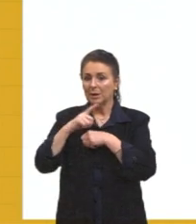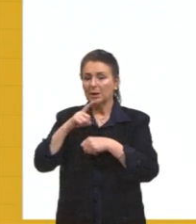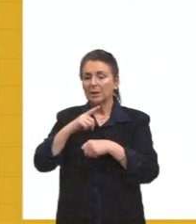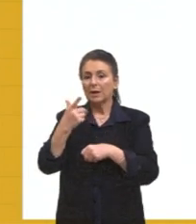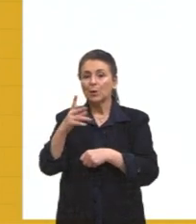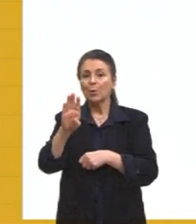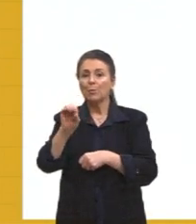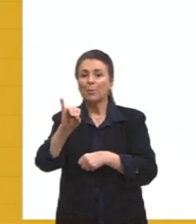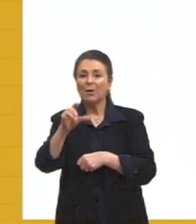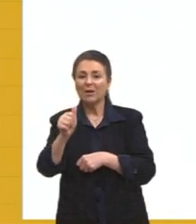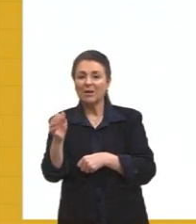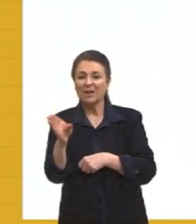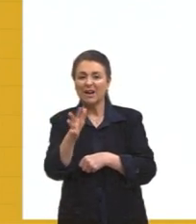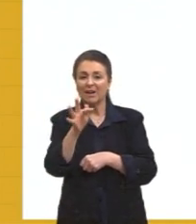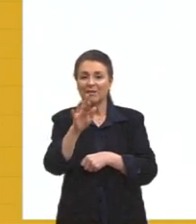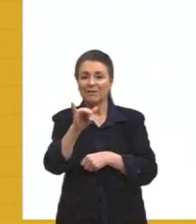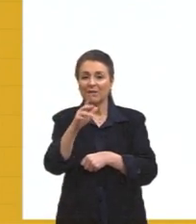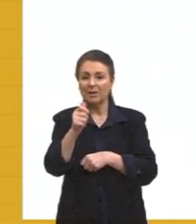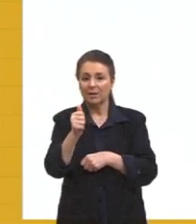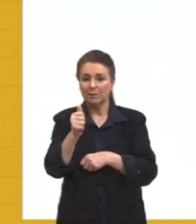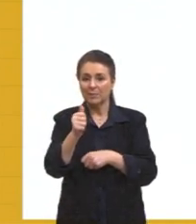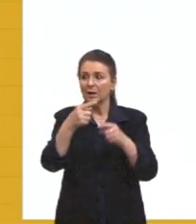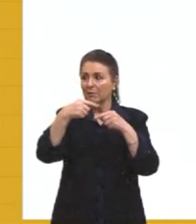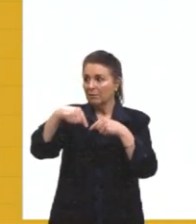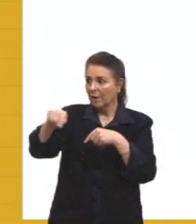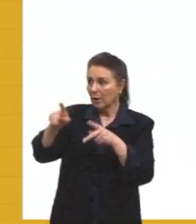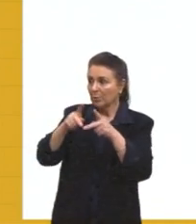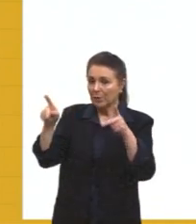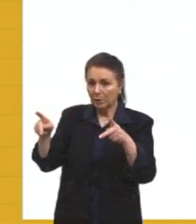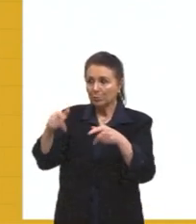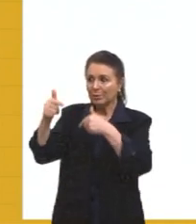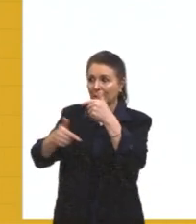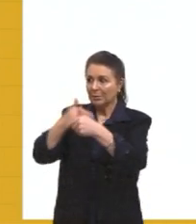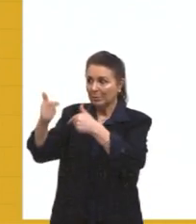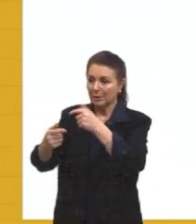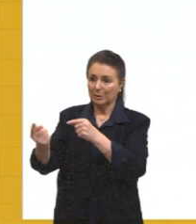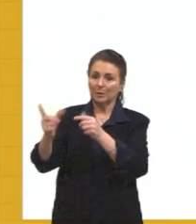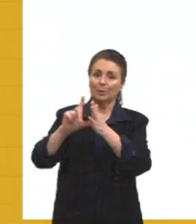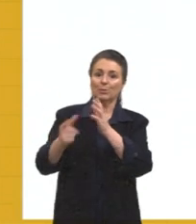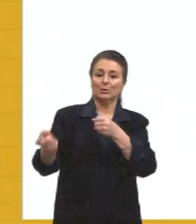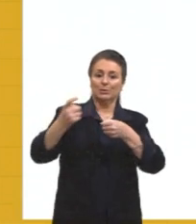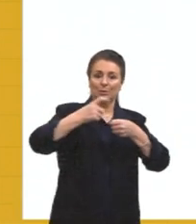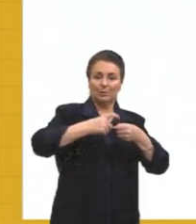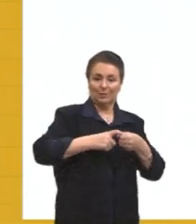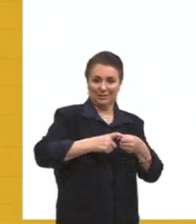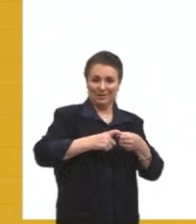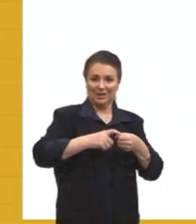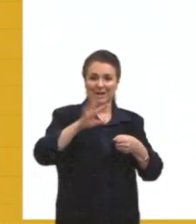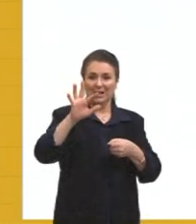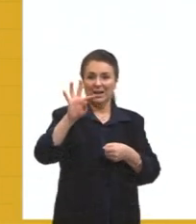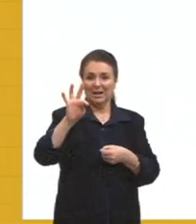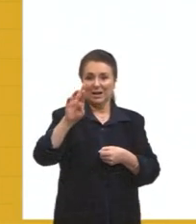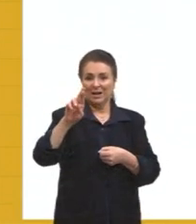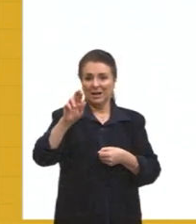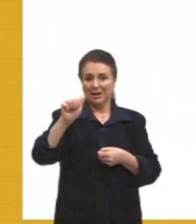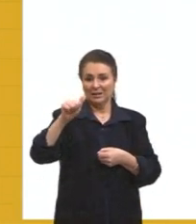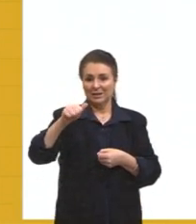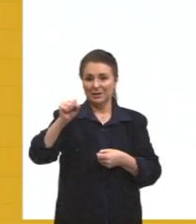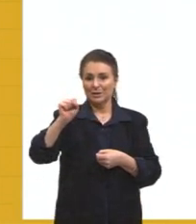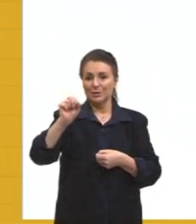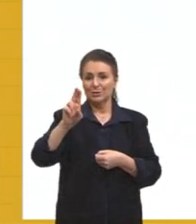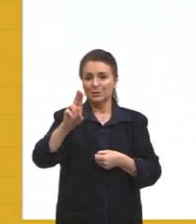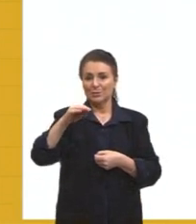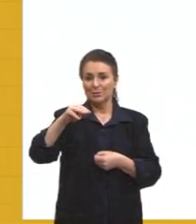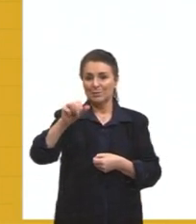ele vai, passa três, quatro meses, colhendo e volta, tá? A transumância é muito relacionada aos animais. Clássico no Pantanal, leva o